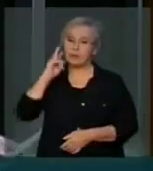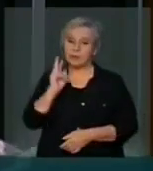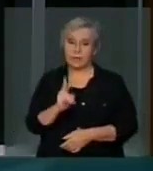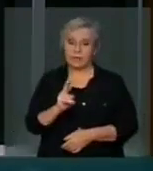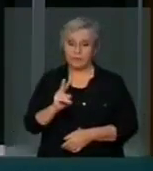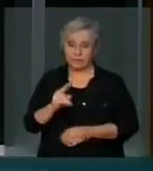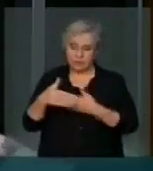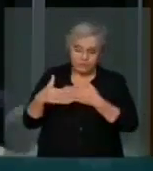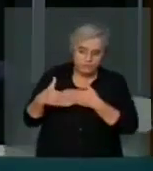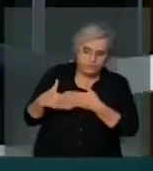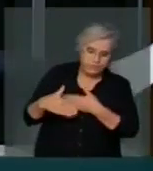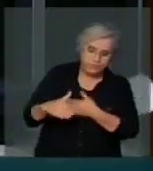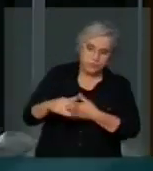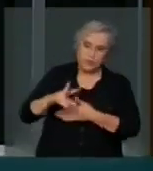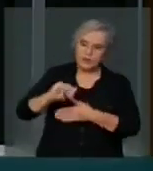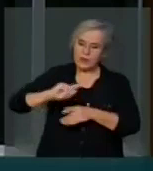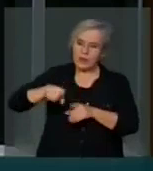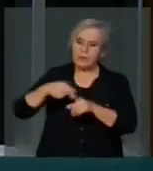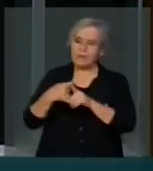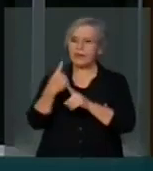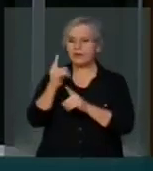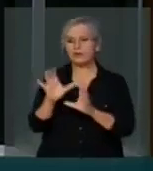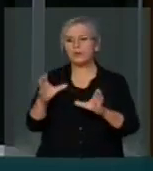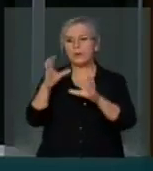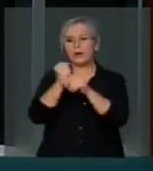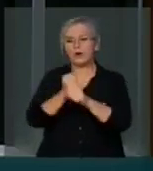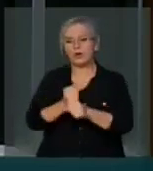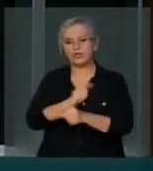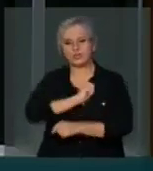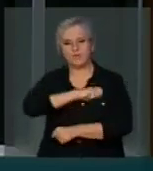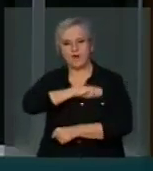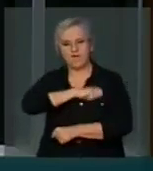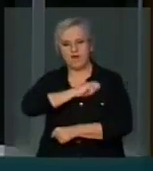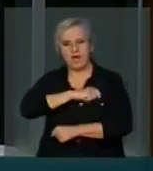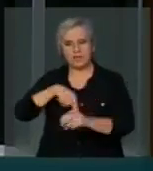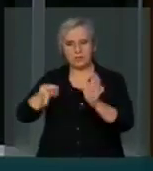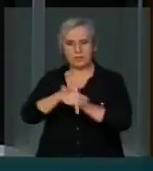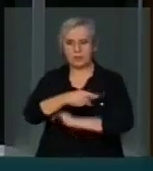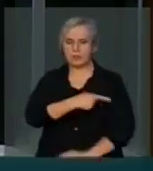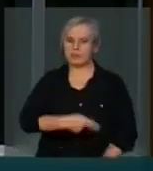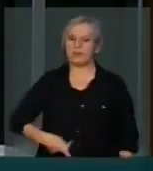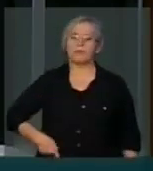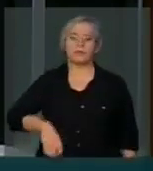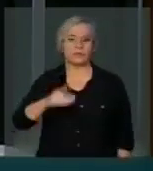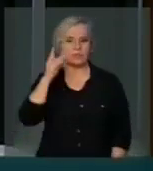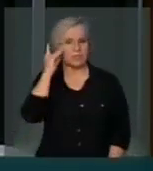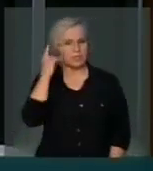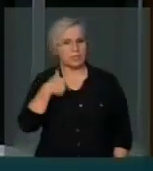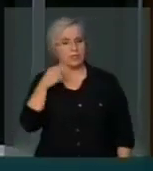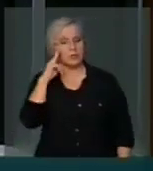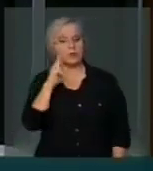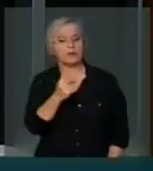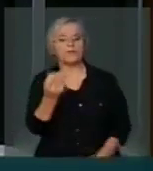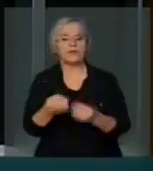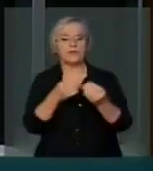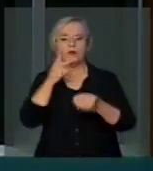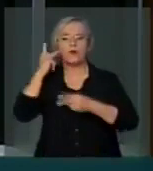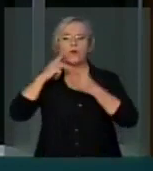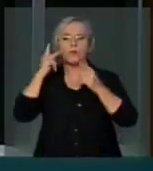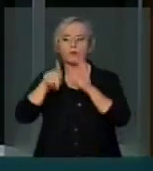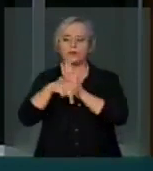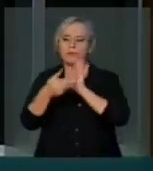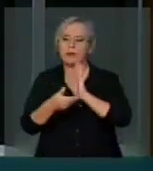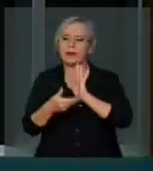breve estaremos recebendo mais um pacote de maldades. Eu quero ver a postura dos parlamentares dessa casa. Se o